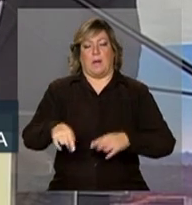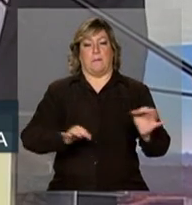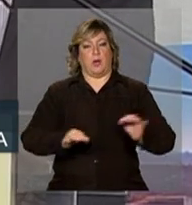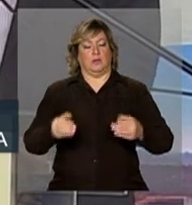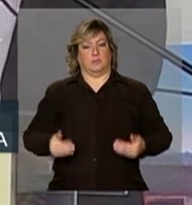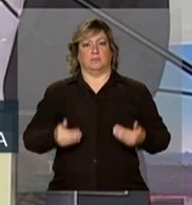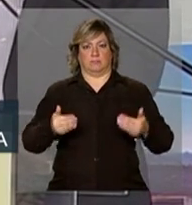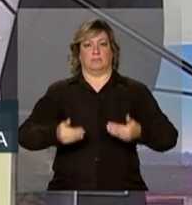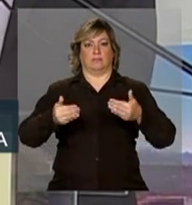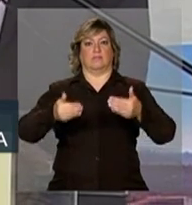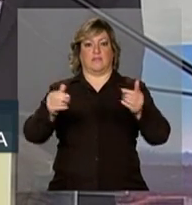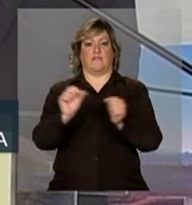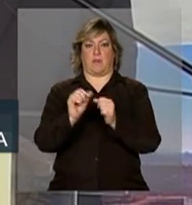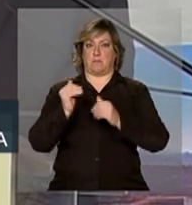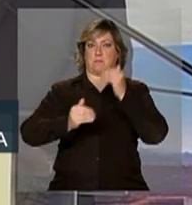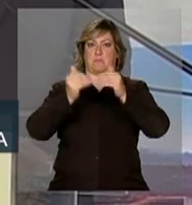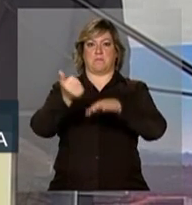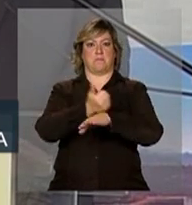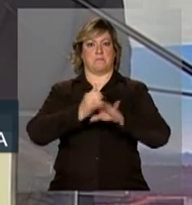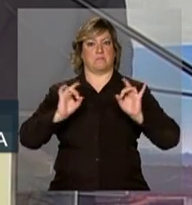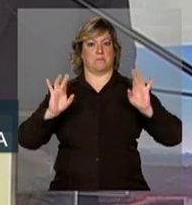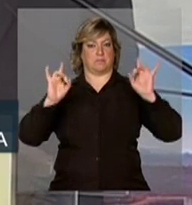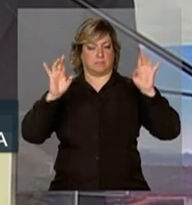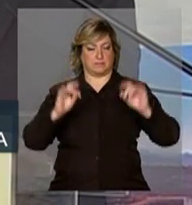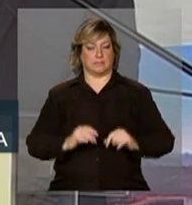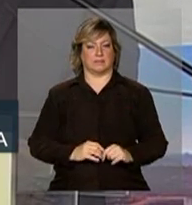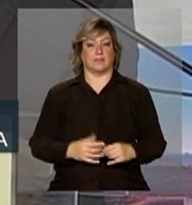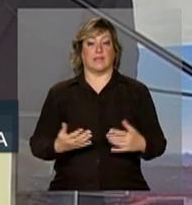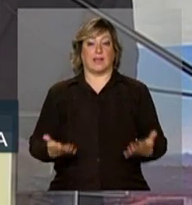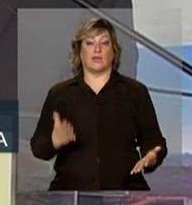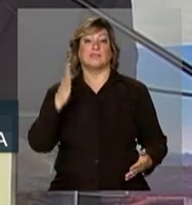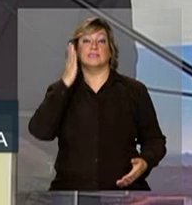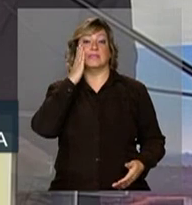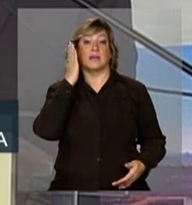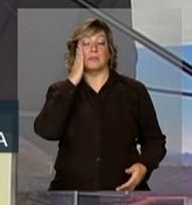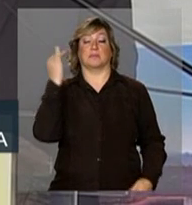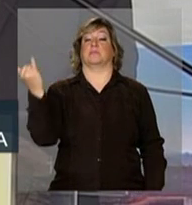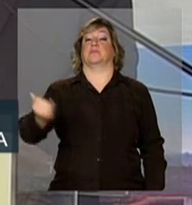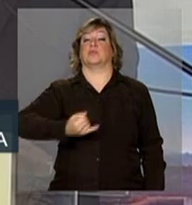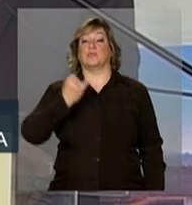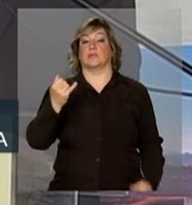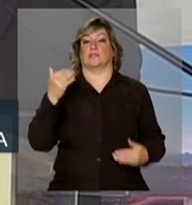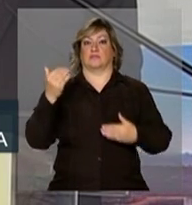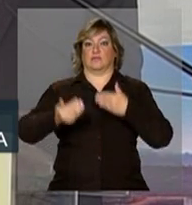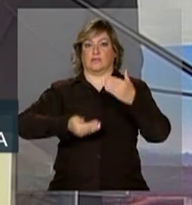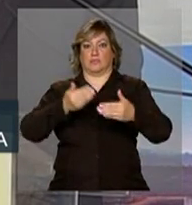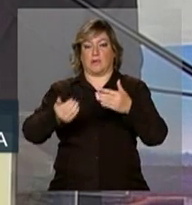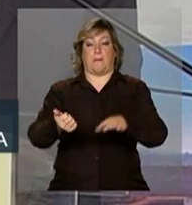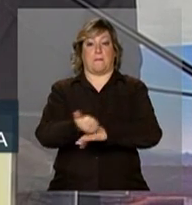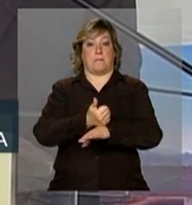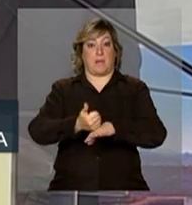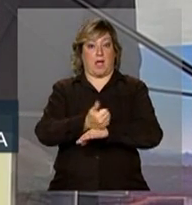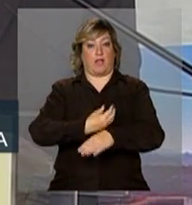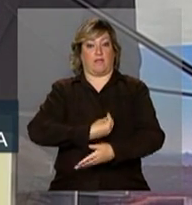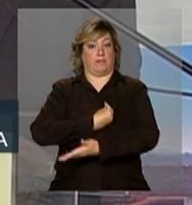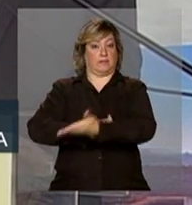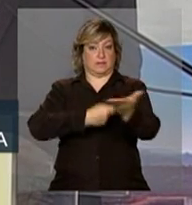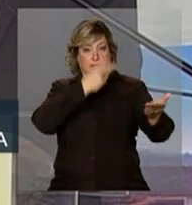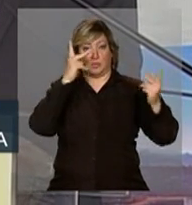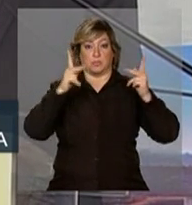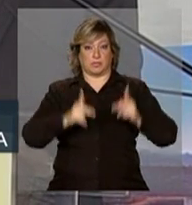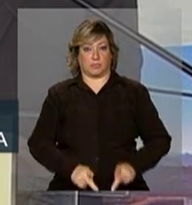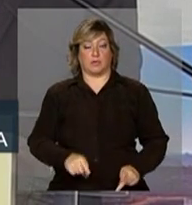desenvolvê-lo com excelência. Ciente da importância do desenvolvimento da infraestrutura para a melhoria do bem-estar da população,